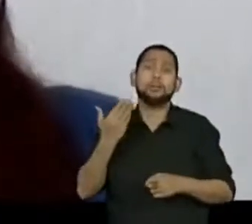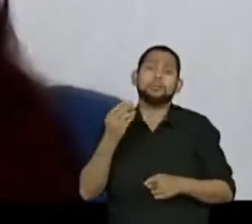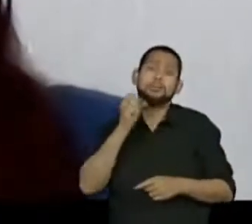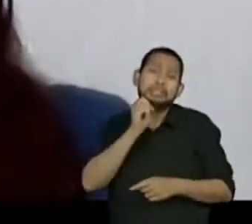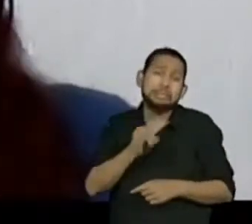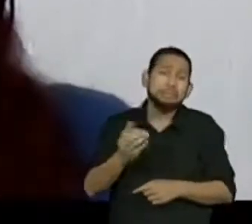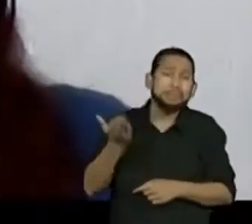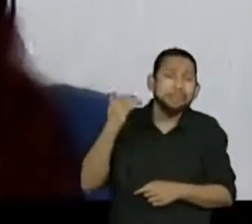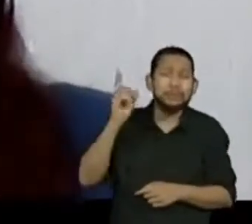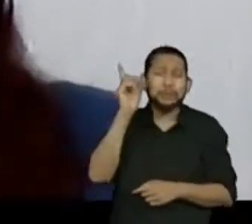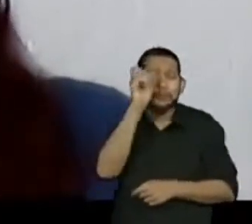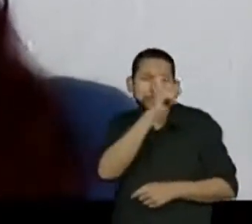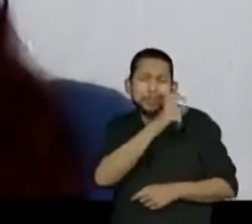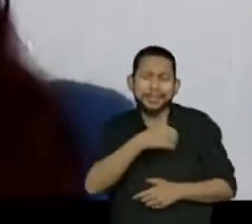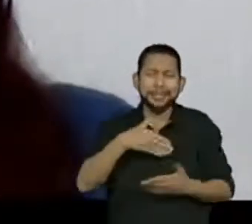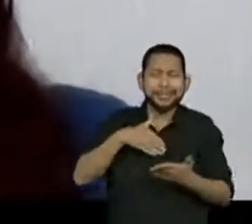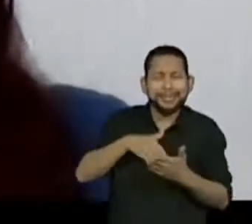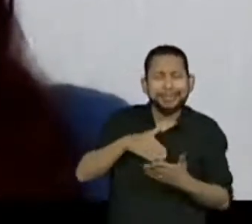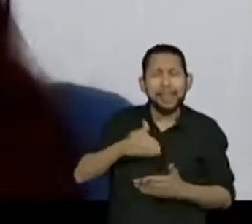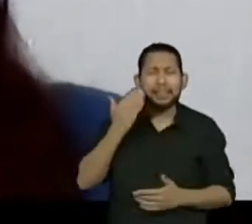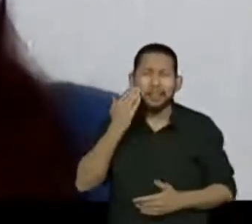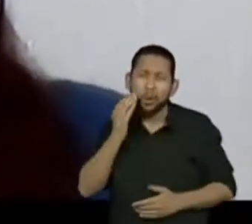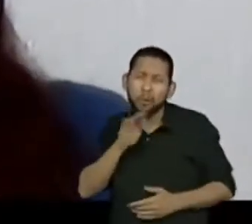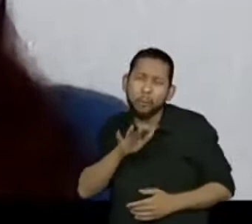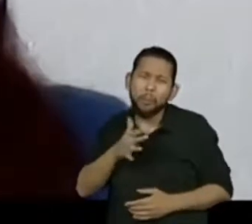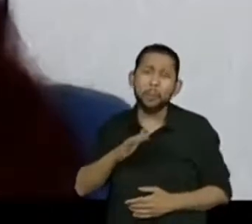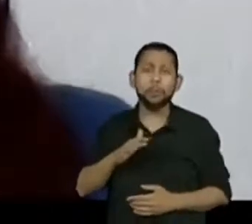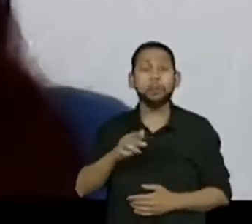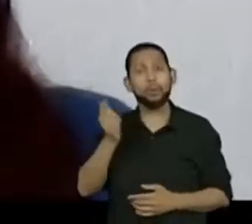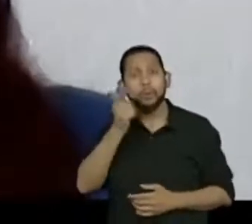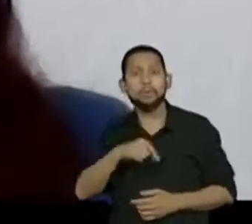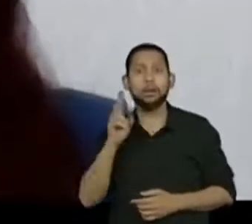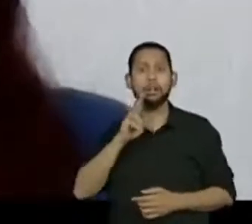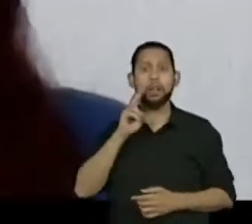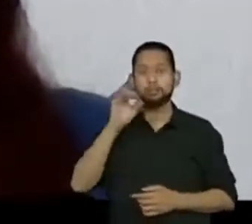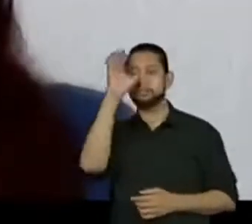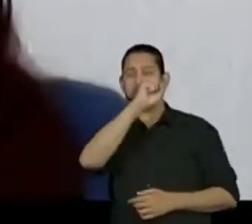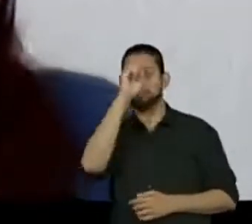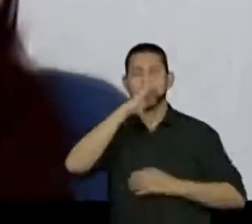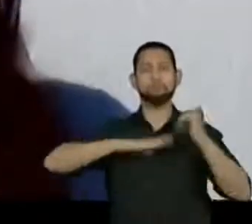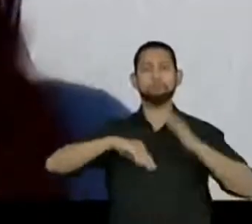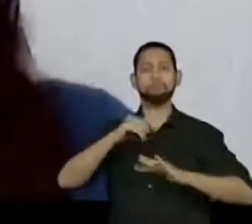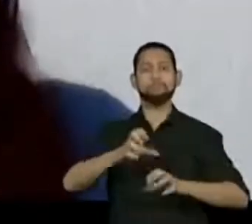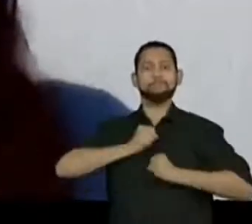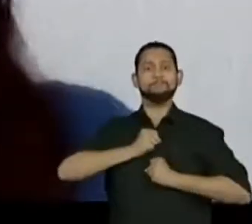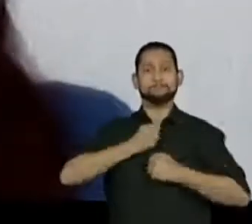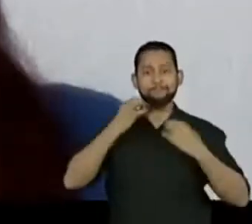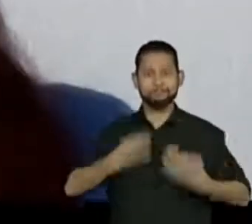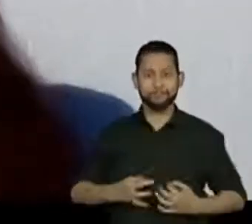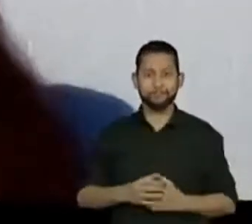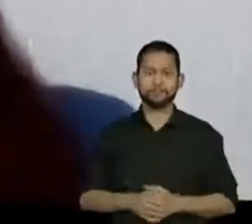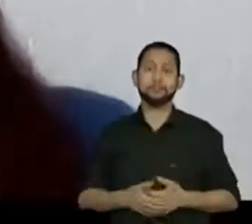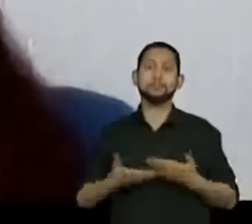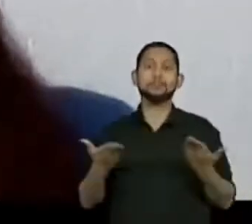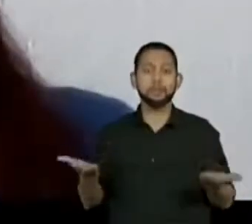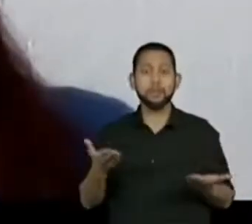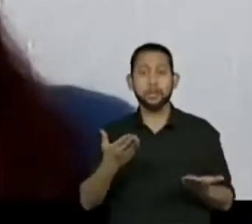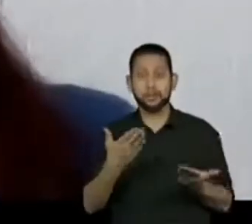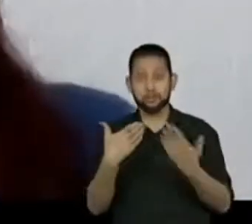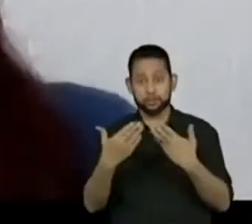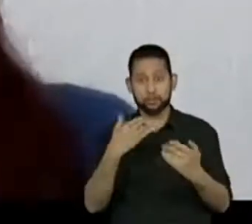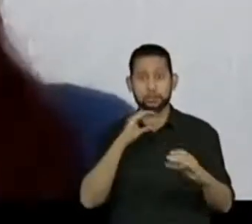tiveram um pouco de dificuldade para retomar essa habilidade. A comunicação com